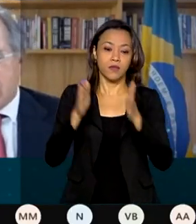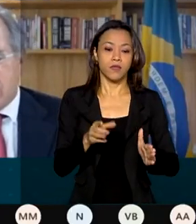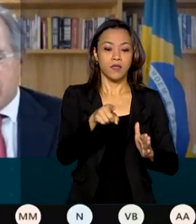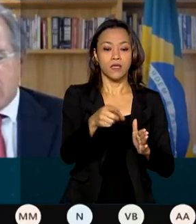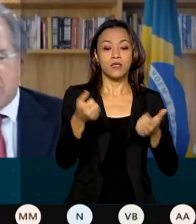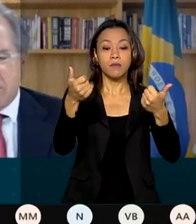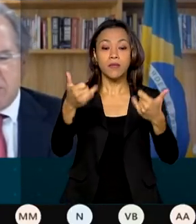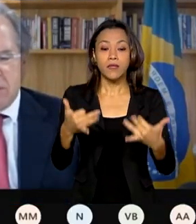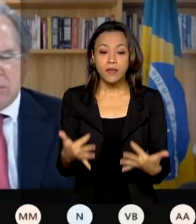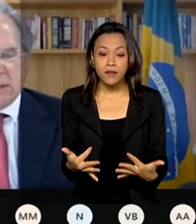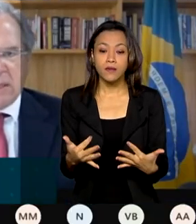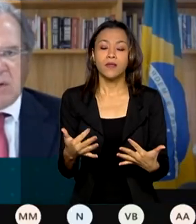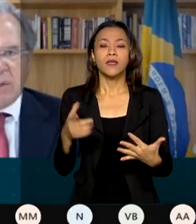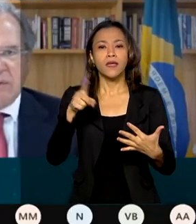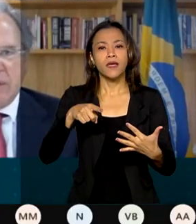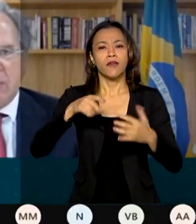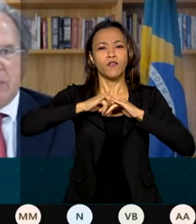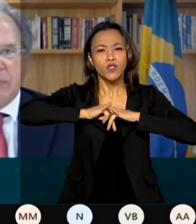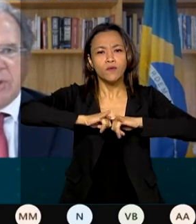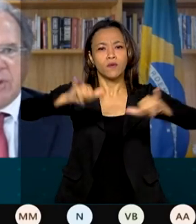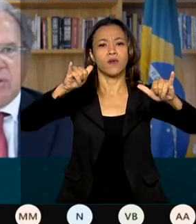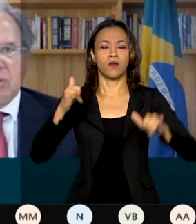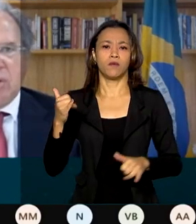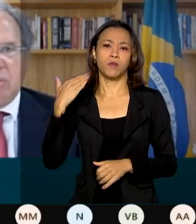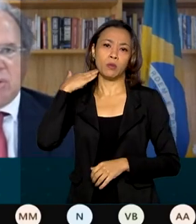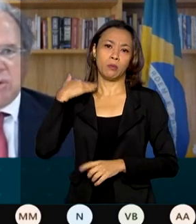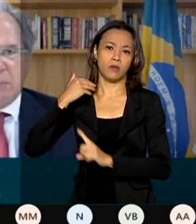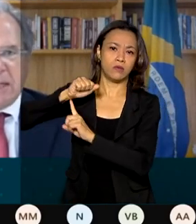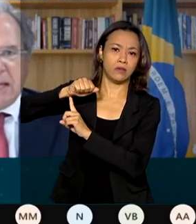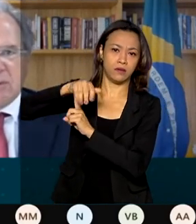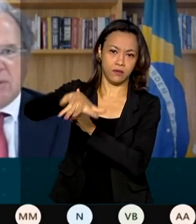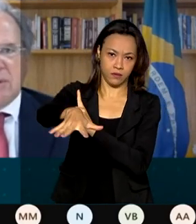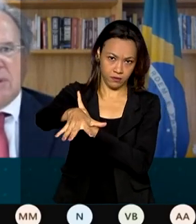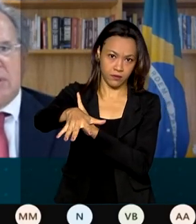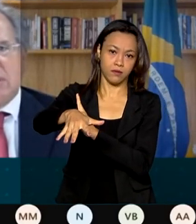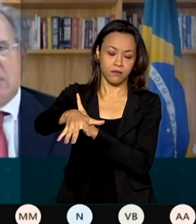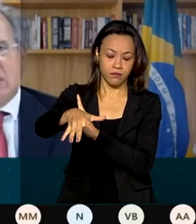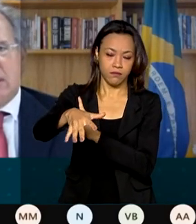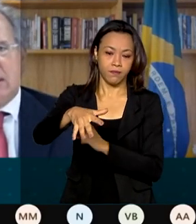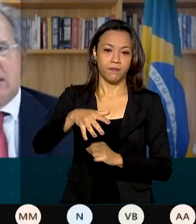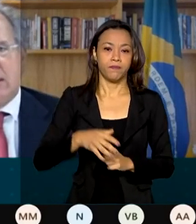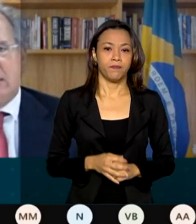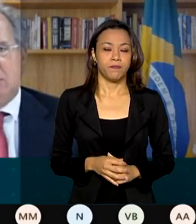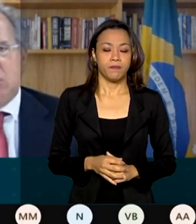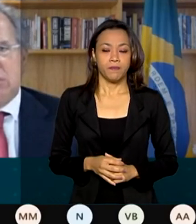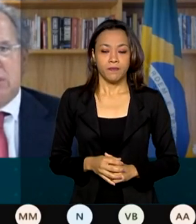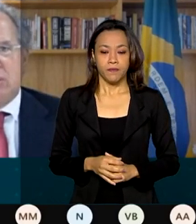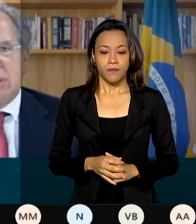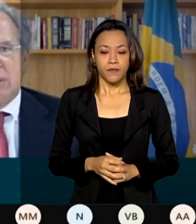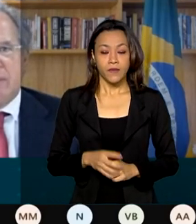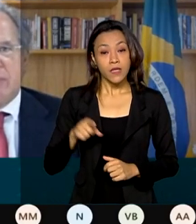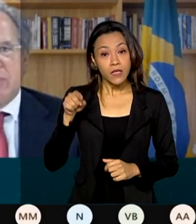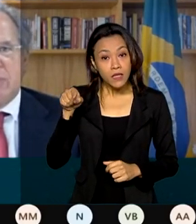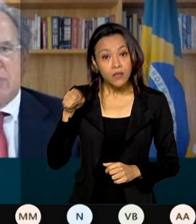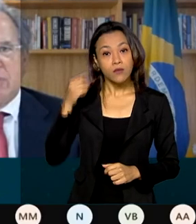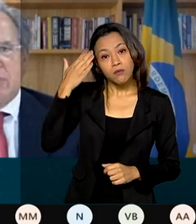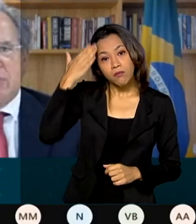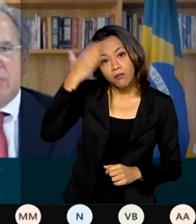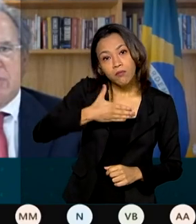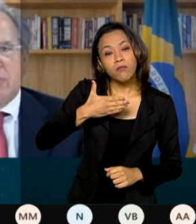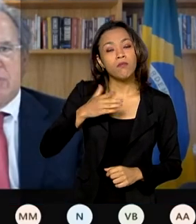que é divulgado pelo Banco Central, que veio do dobro do esperado, mostrando que